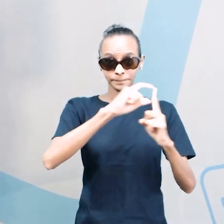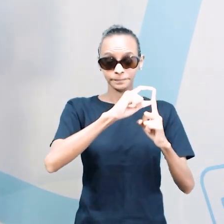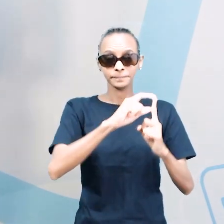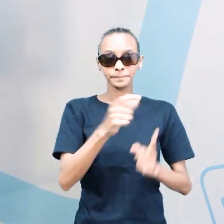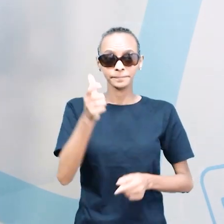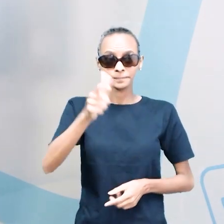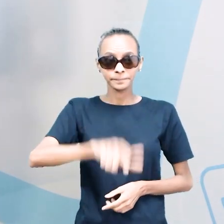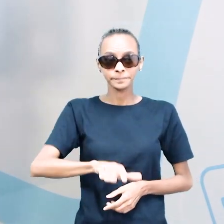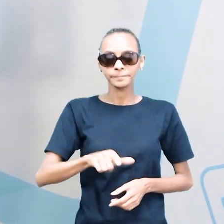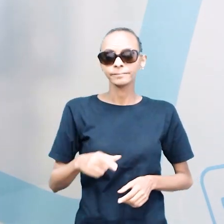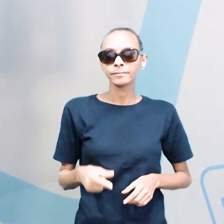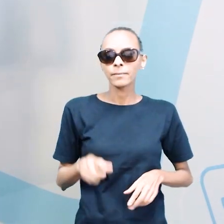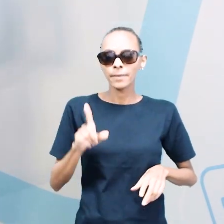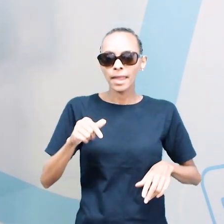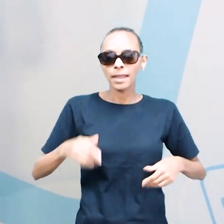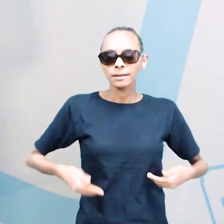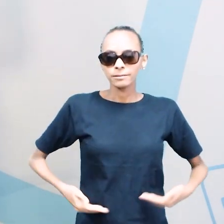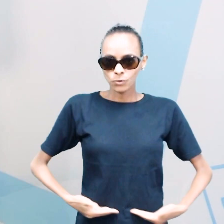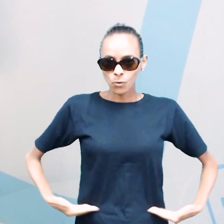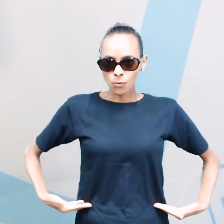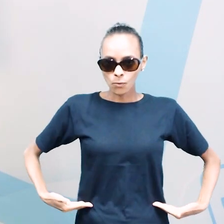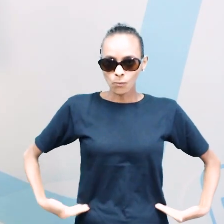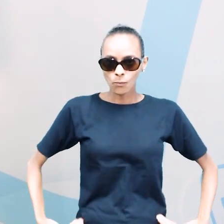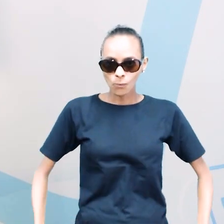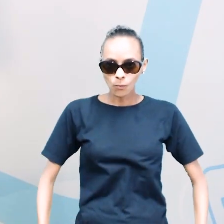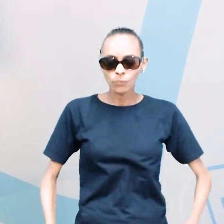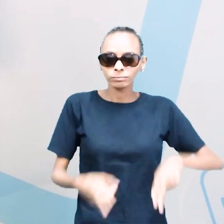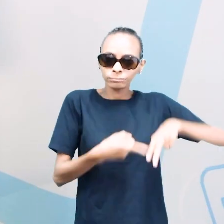Shorts, shorts,